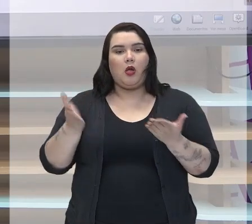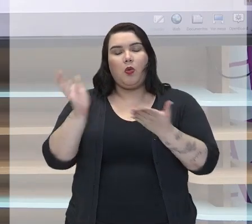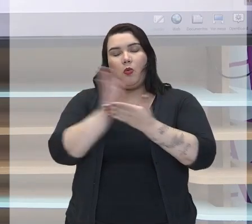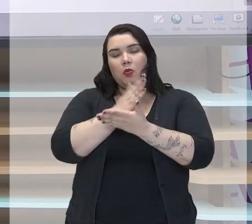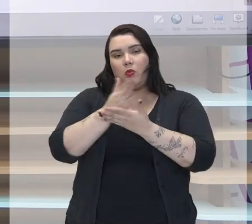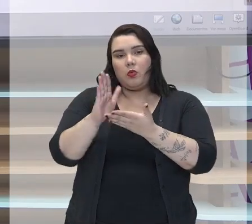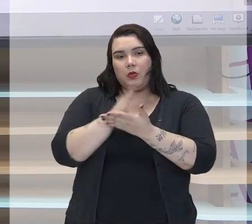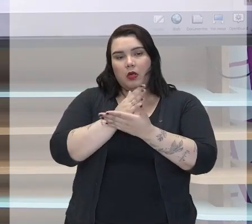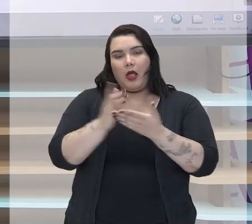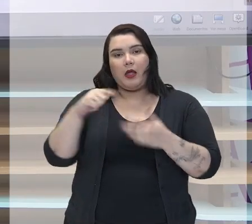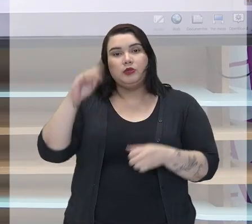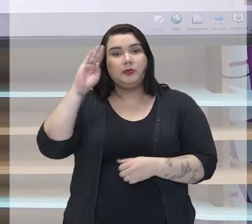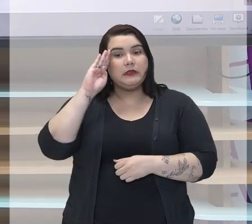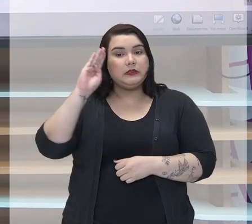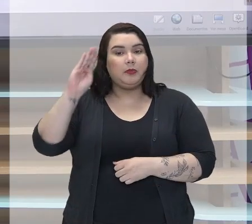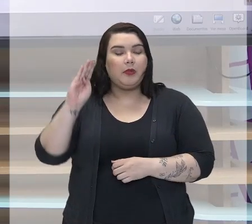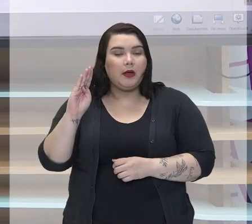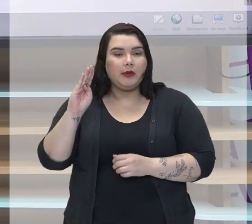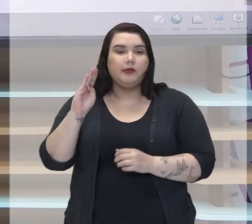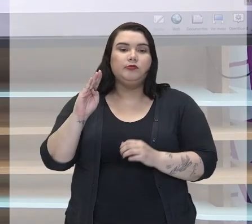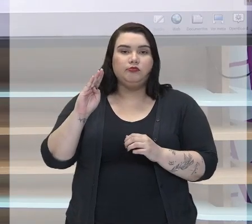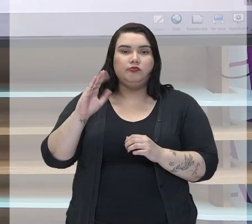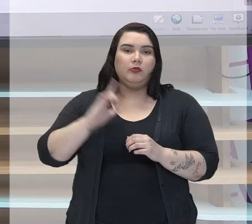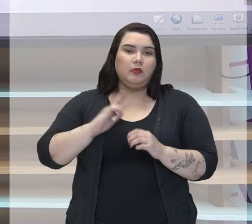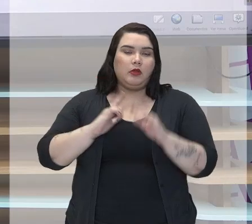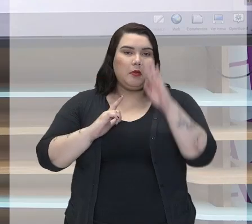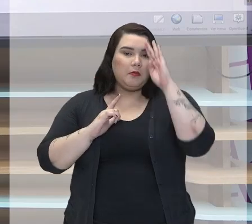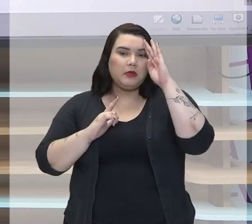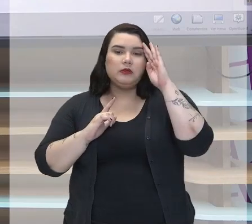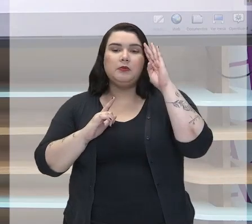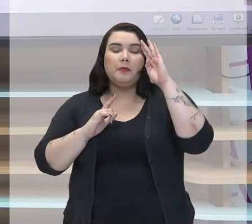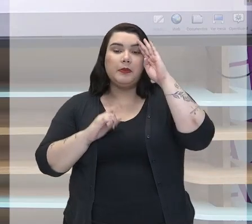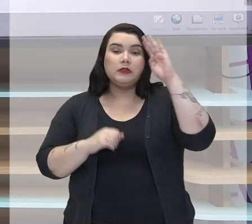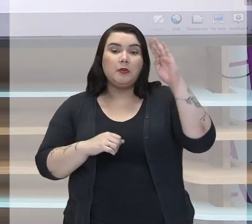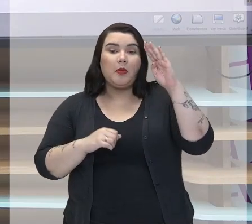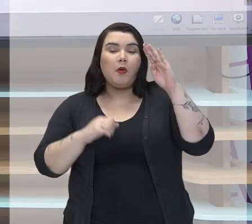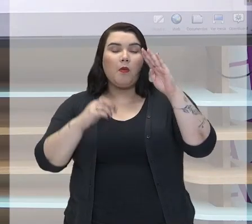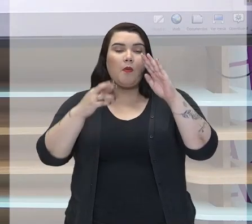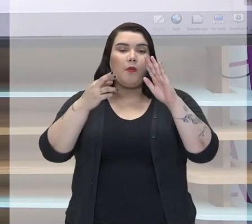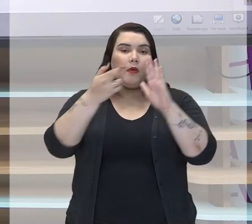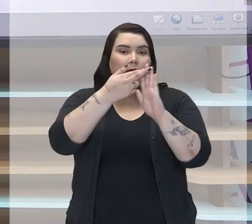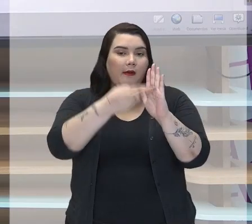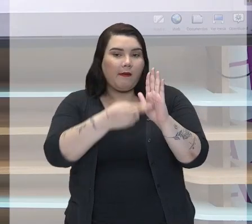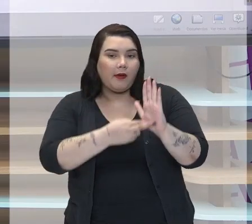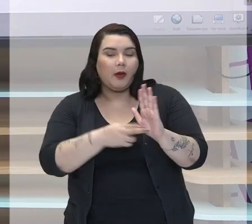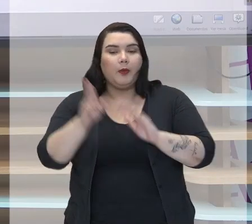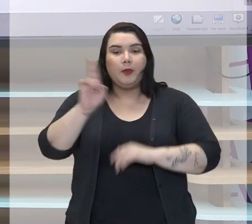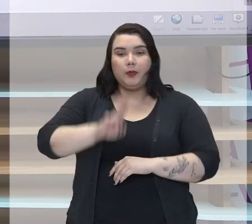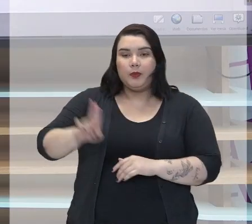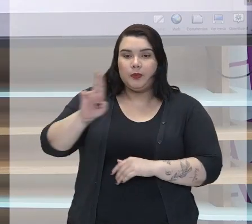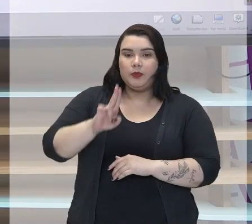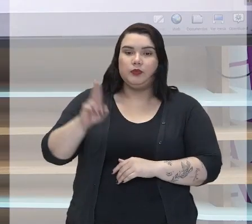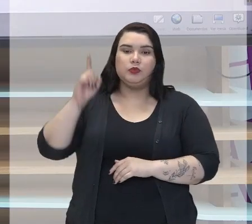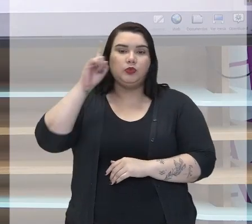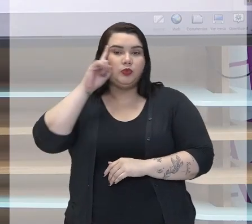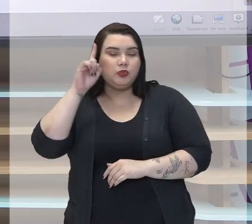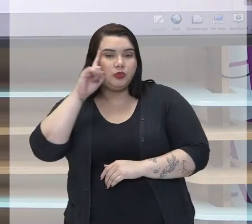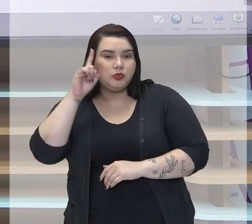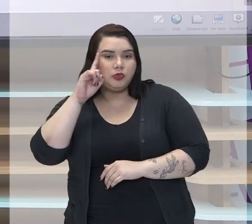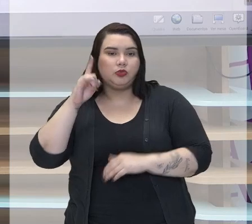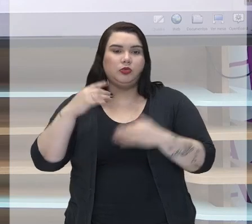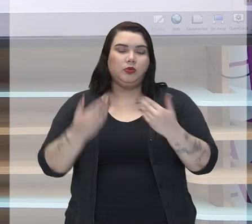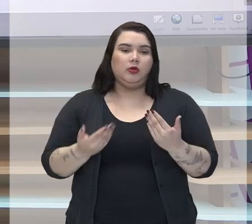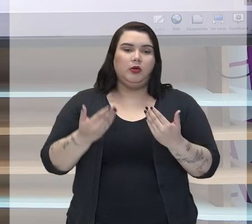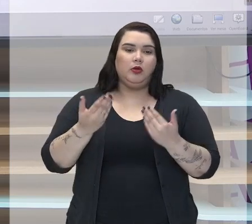as fundamentais, porque a gente tem regras que utiliza no dia a dia, nas nossas